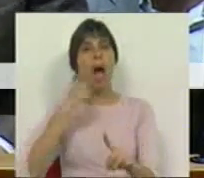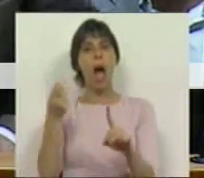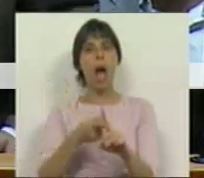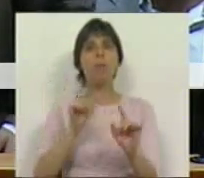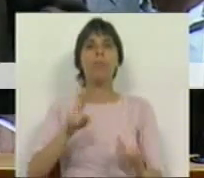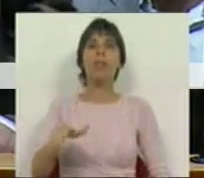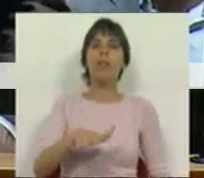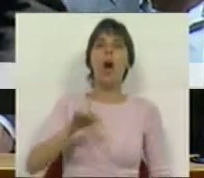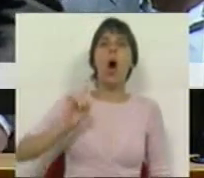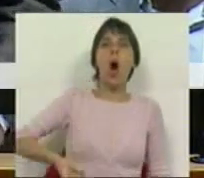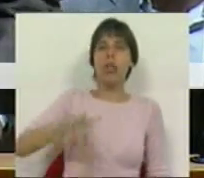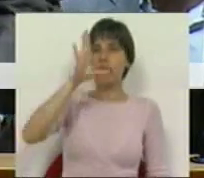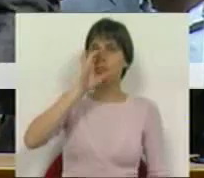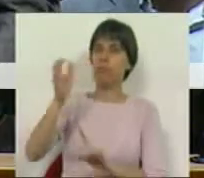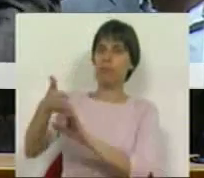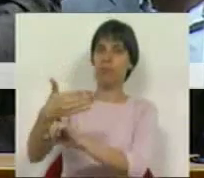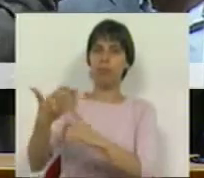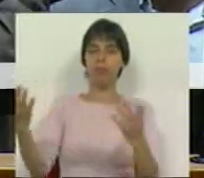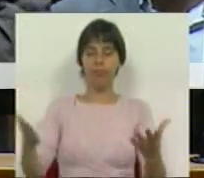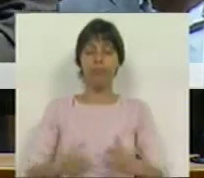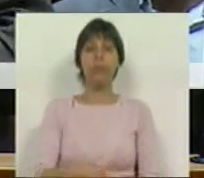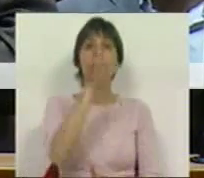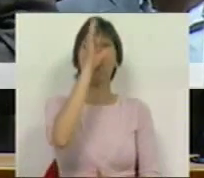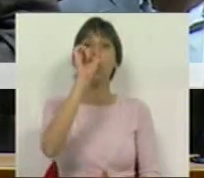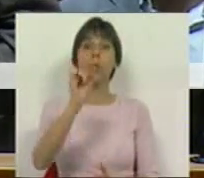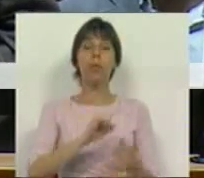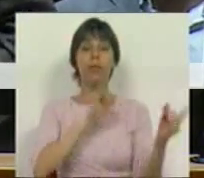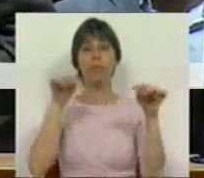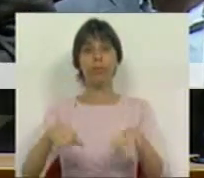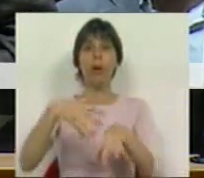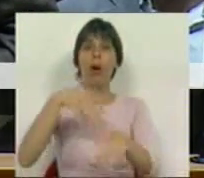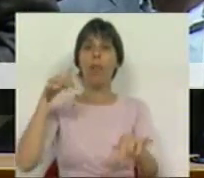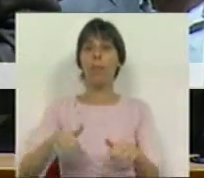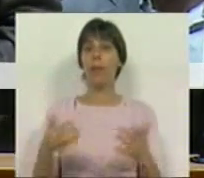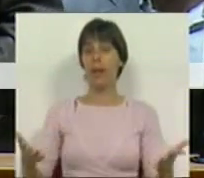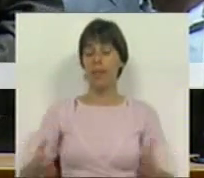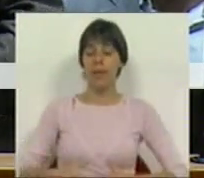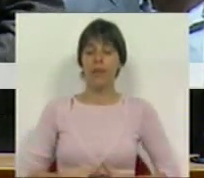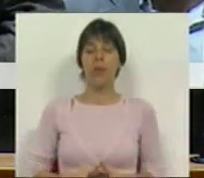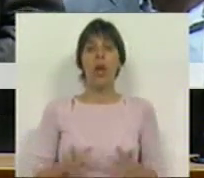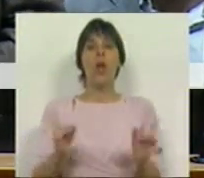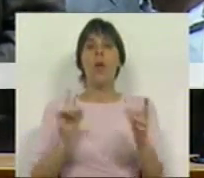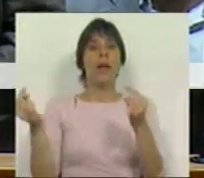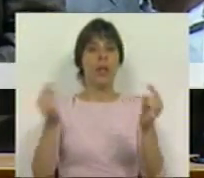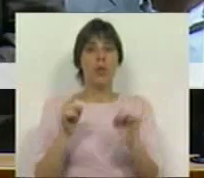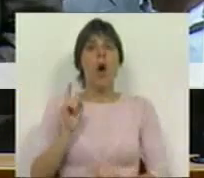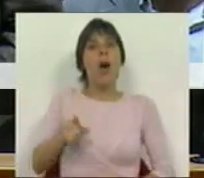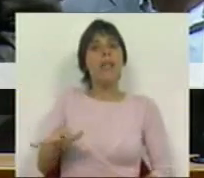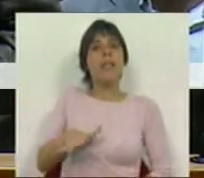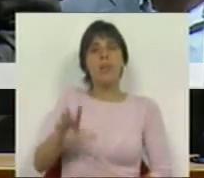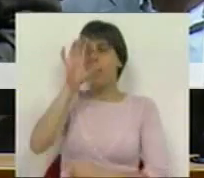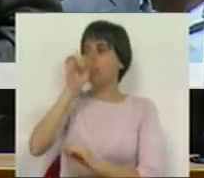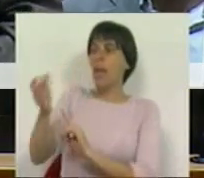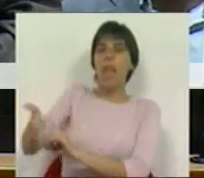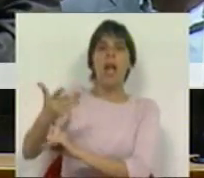do Estado da Nação. O Governo vem ao Parlamento não para discutir o Estado da